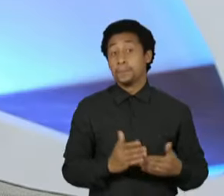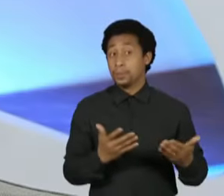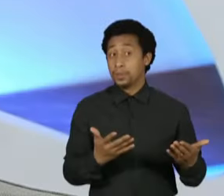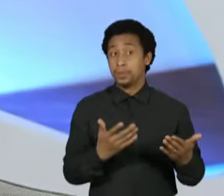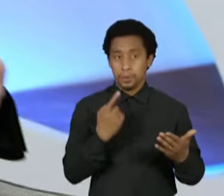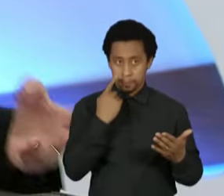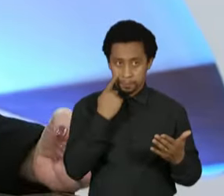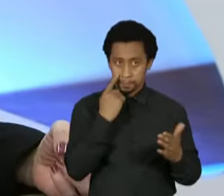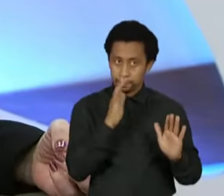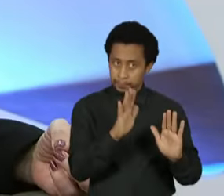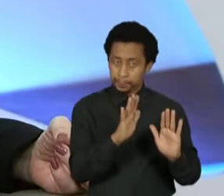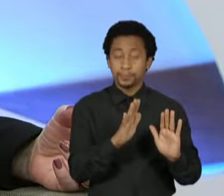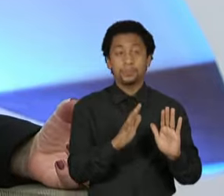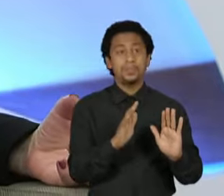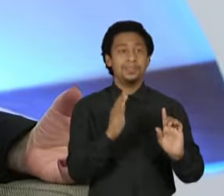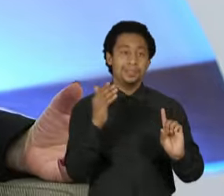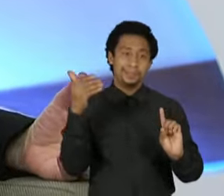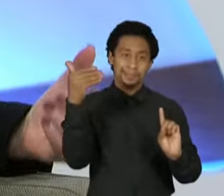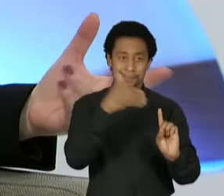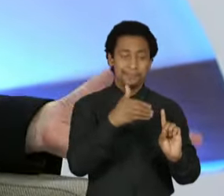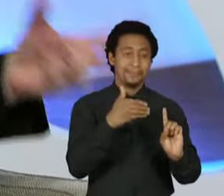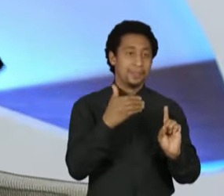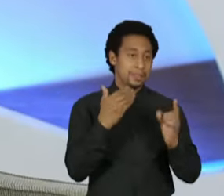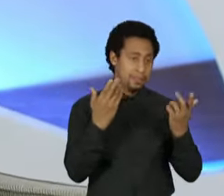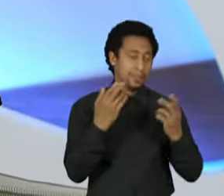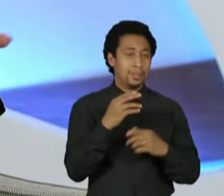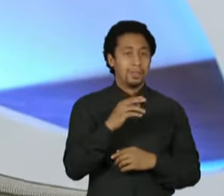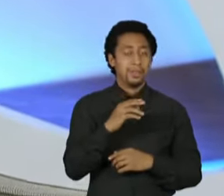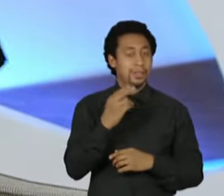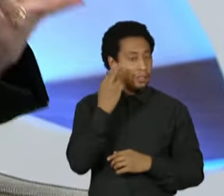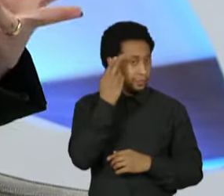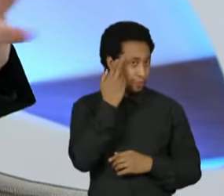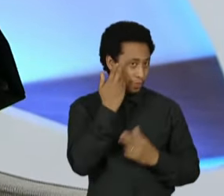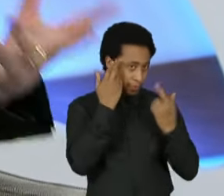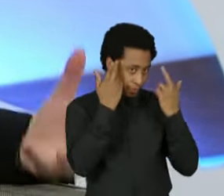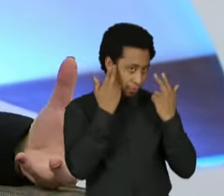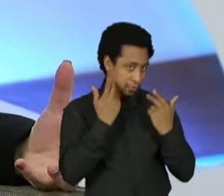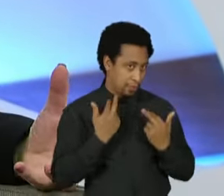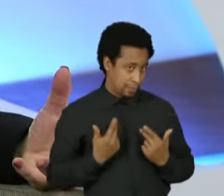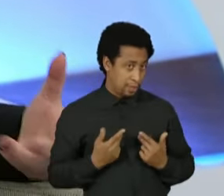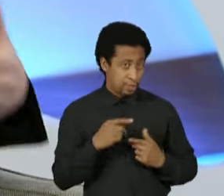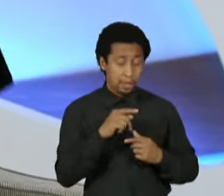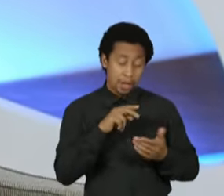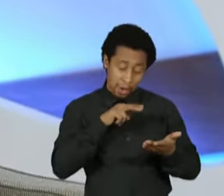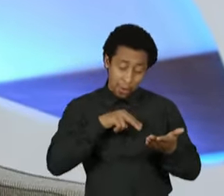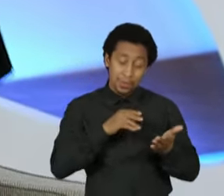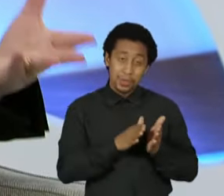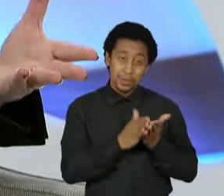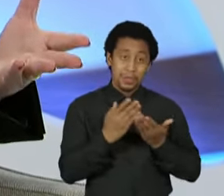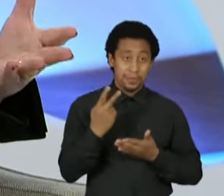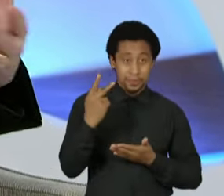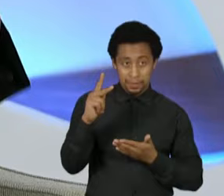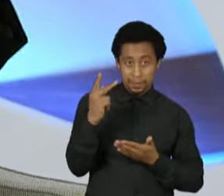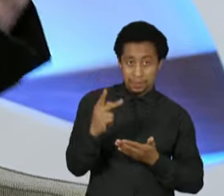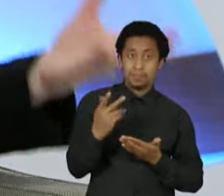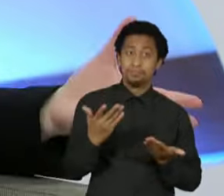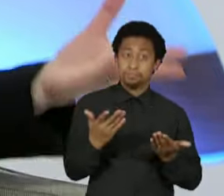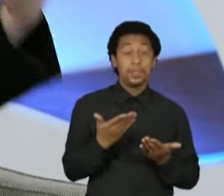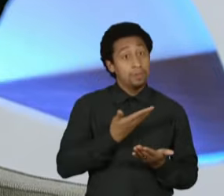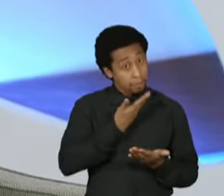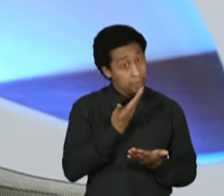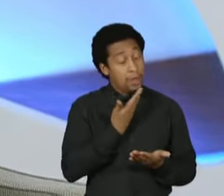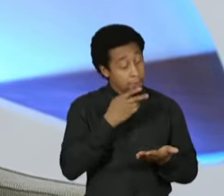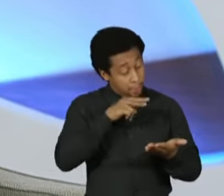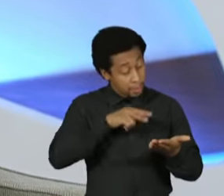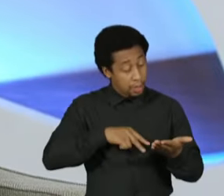de novo aqui fazer uma referência à de Jamila Ribeiro. Eu li o livrinho dela, que todo mundo pode ler muito fácil, porque tem coisas óbvias para